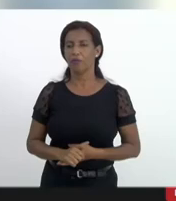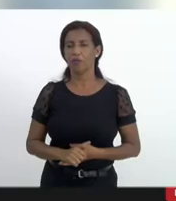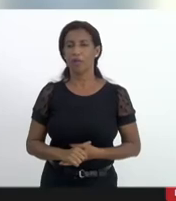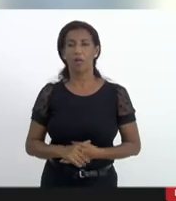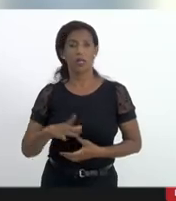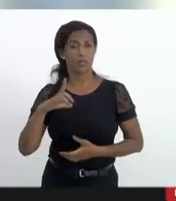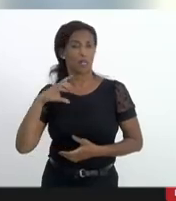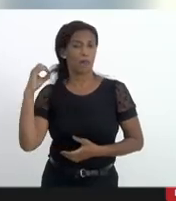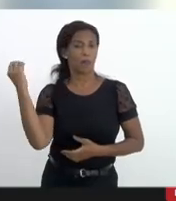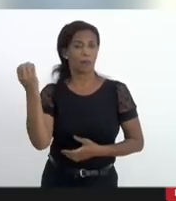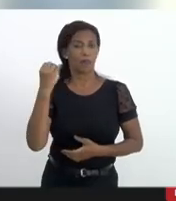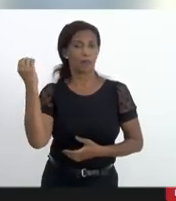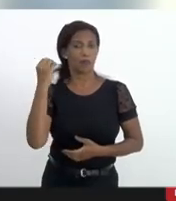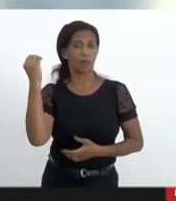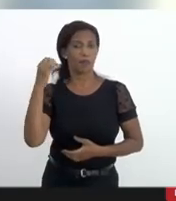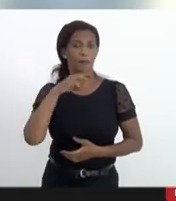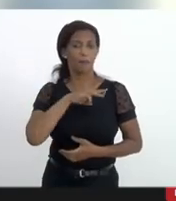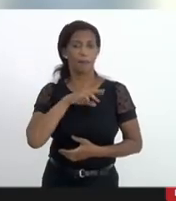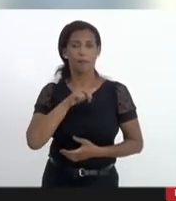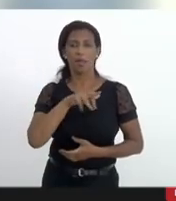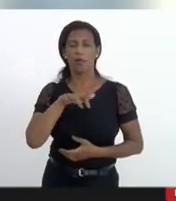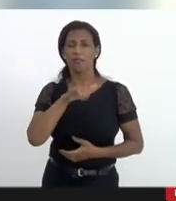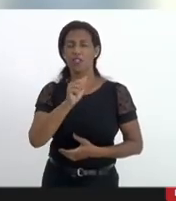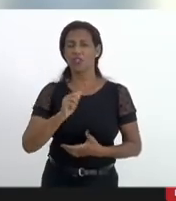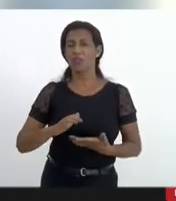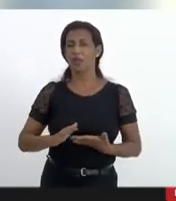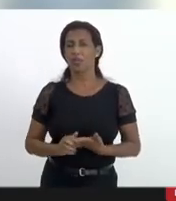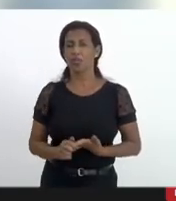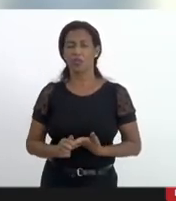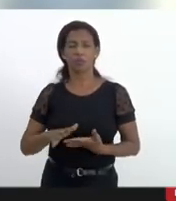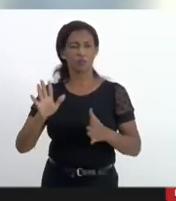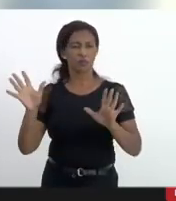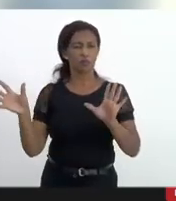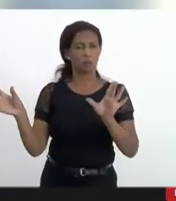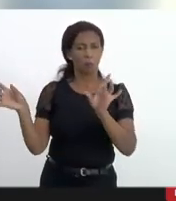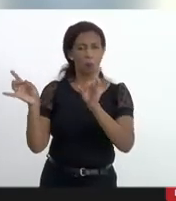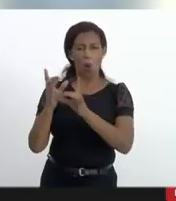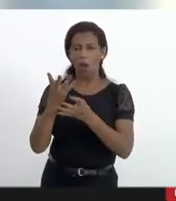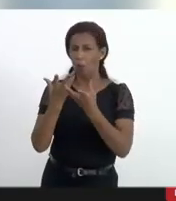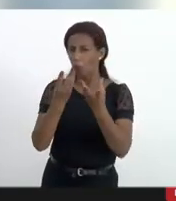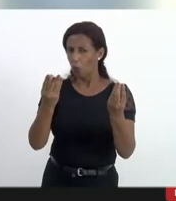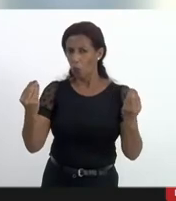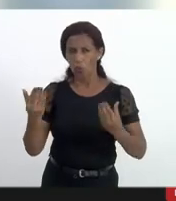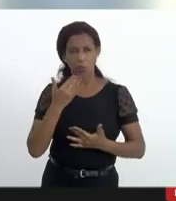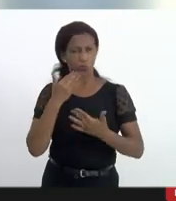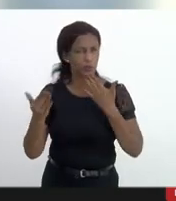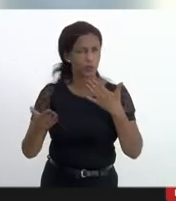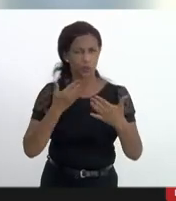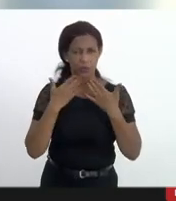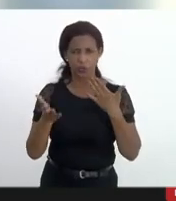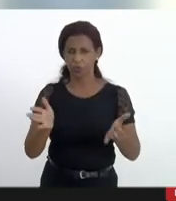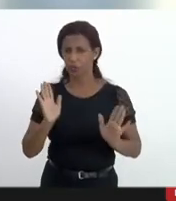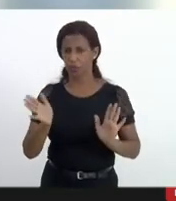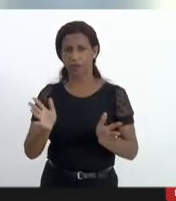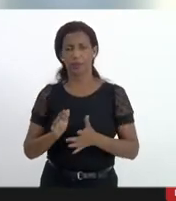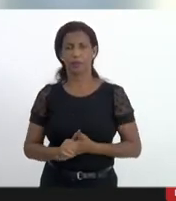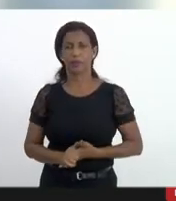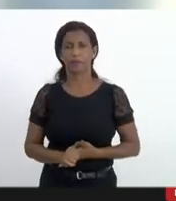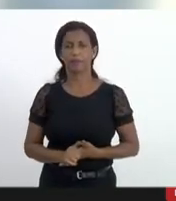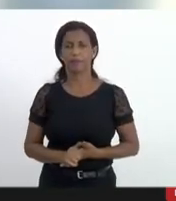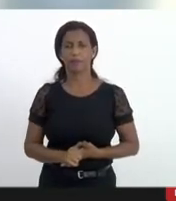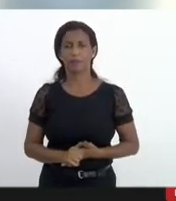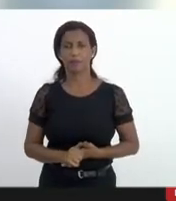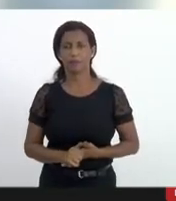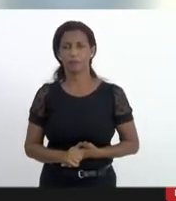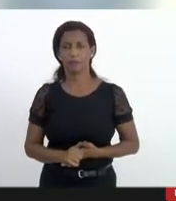a patrulha Maria da Penha e essa patrulha ela é muito demandada muito muito muito e nas comunidades